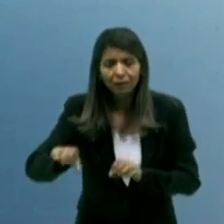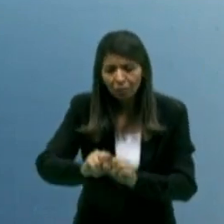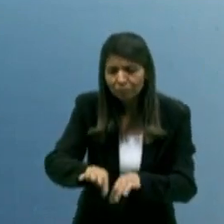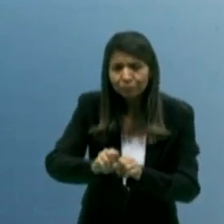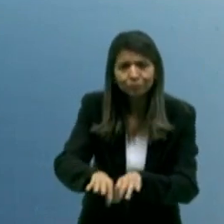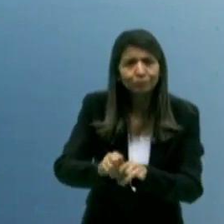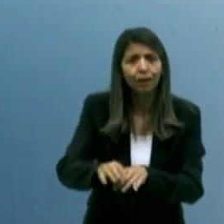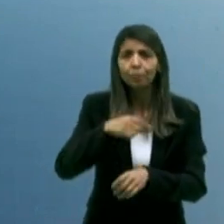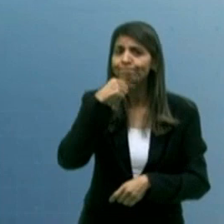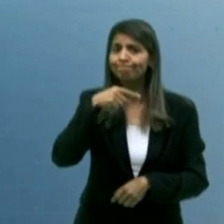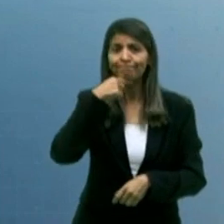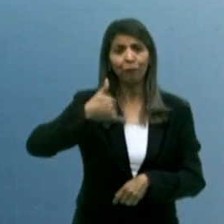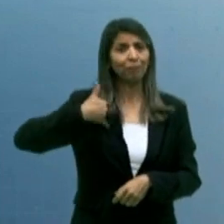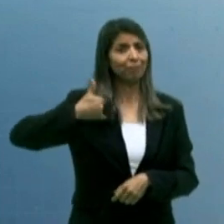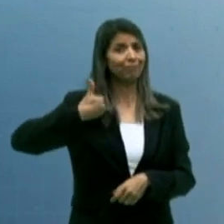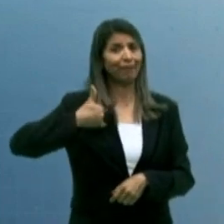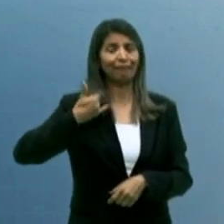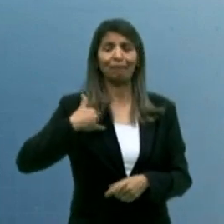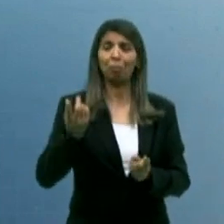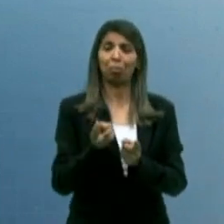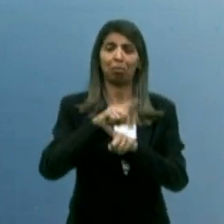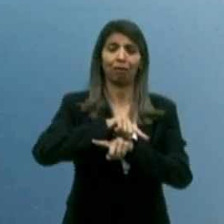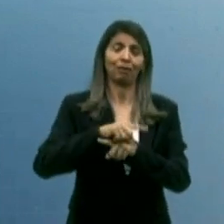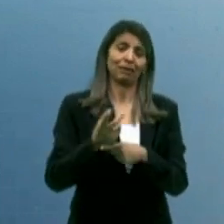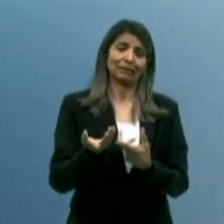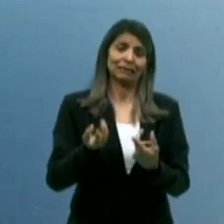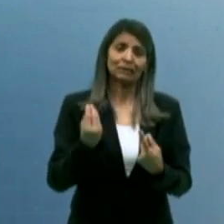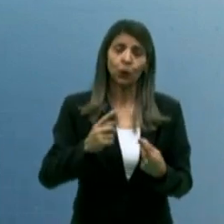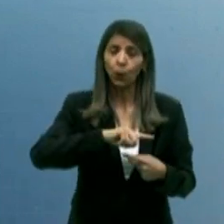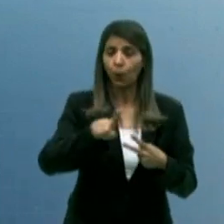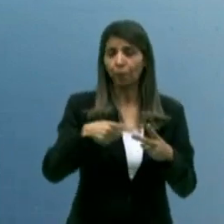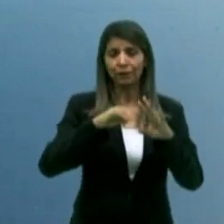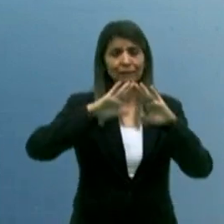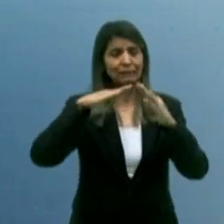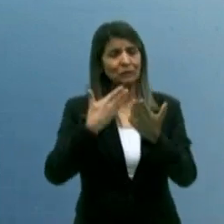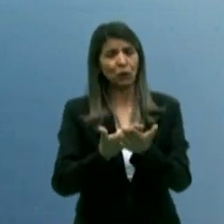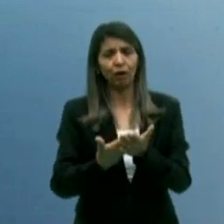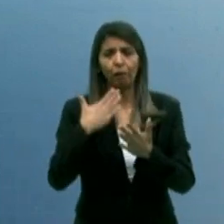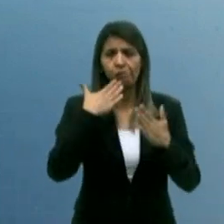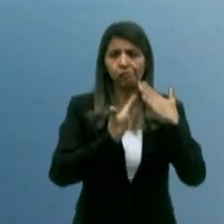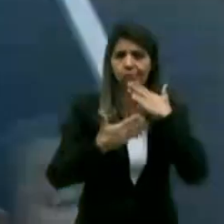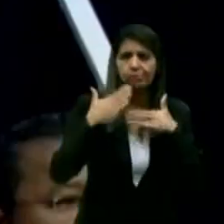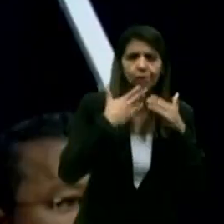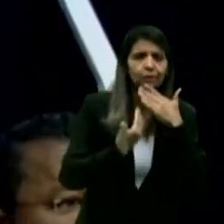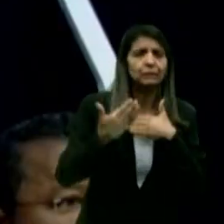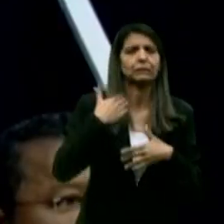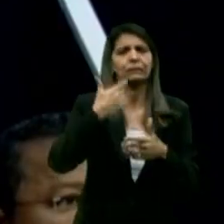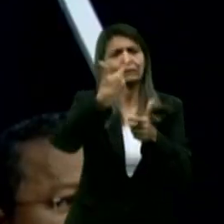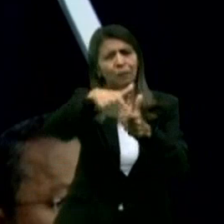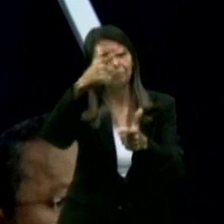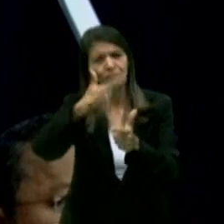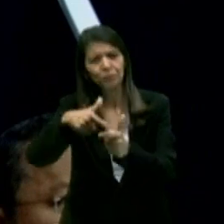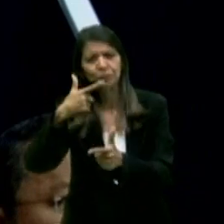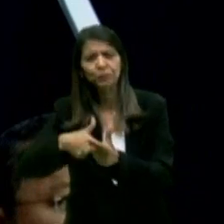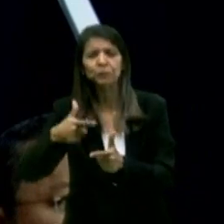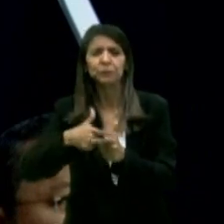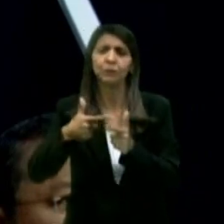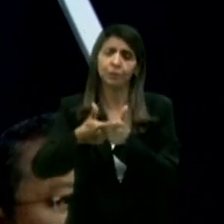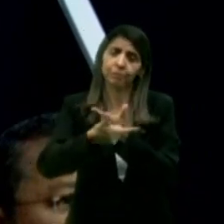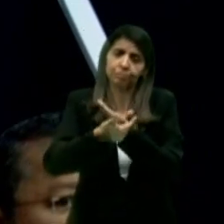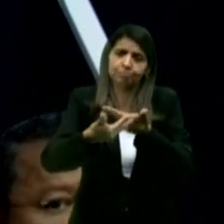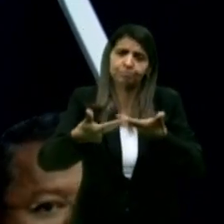vaga de creche, são as escolas que estão caindo aos pedaços, não temos uma política de formação do professor como se deveria. Na sua